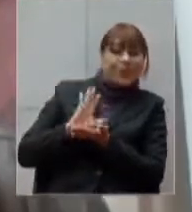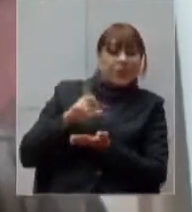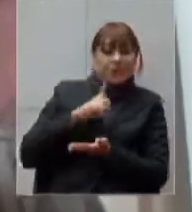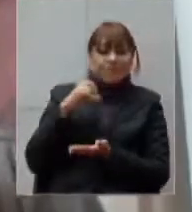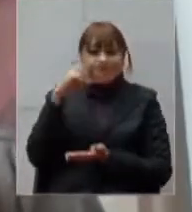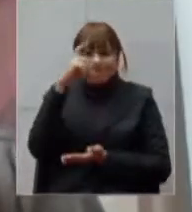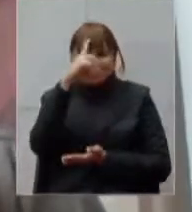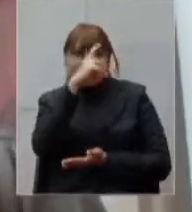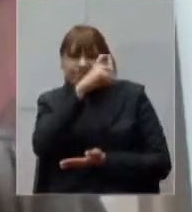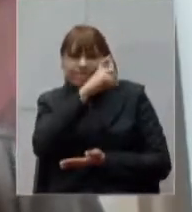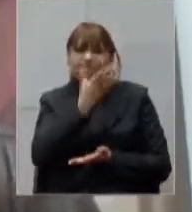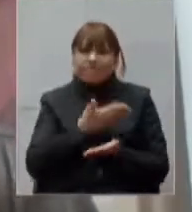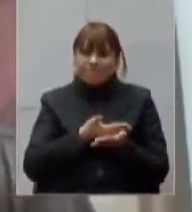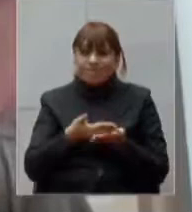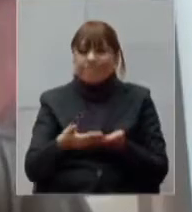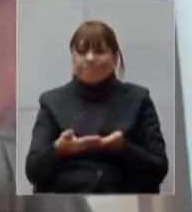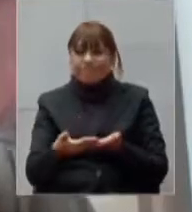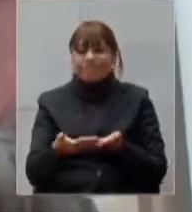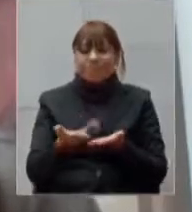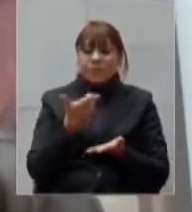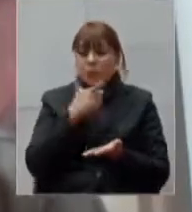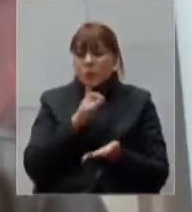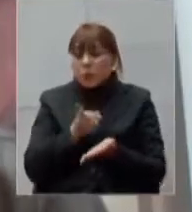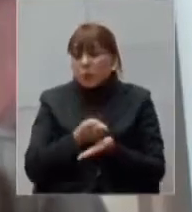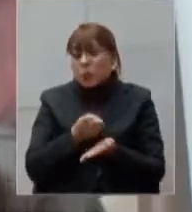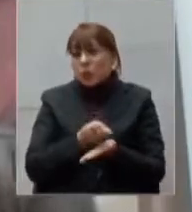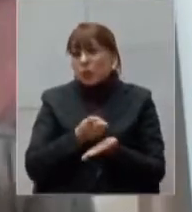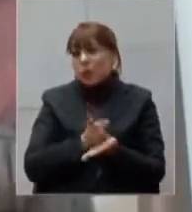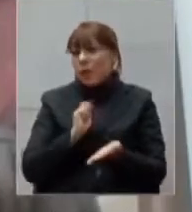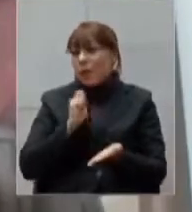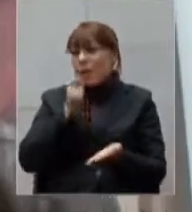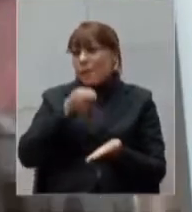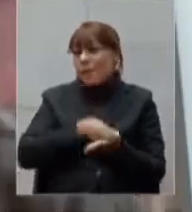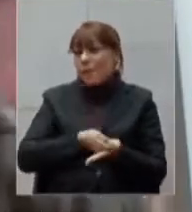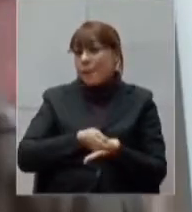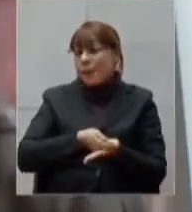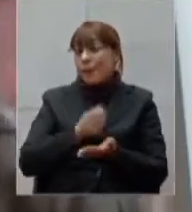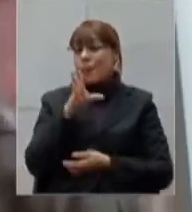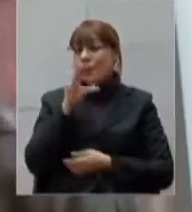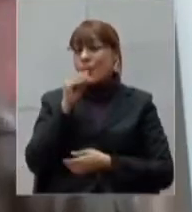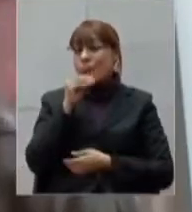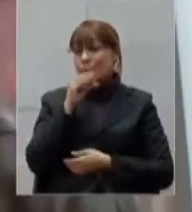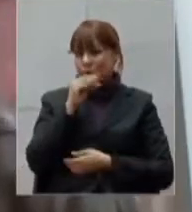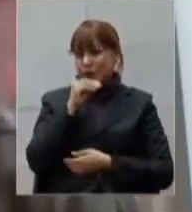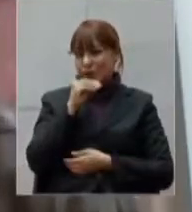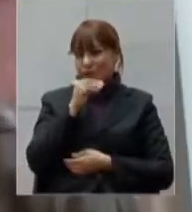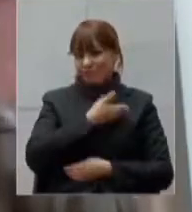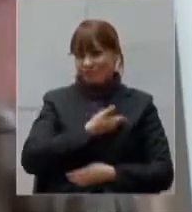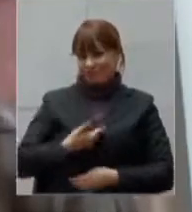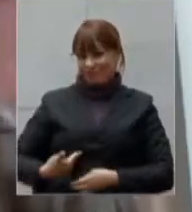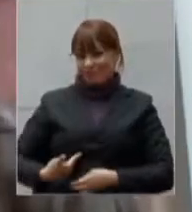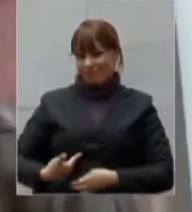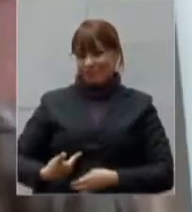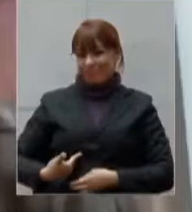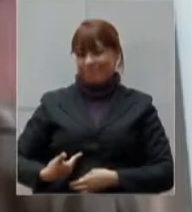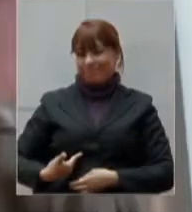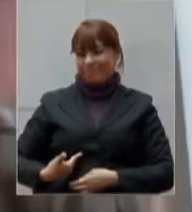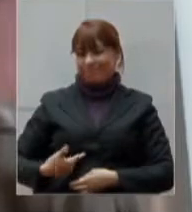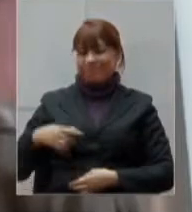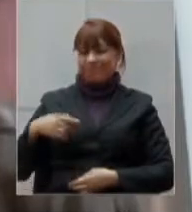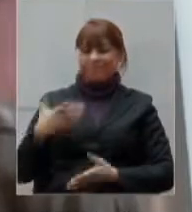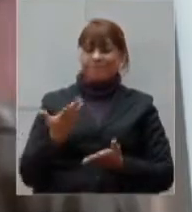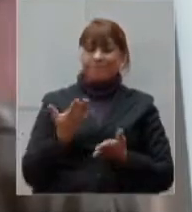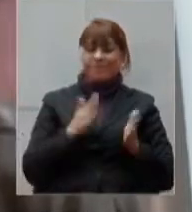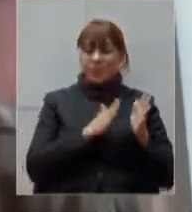para, inclusive, manter o pagamento dos funcionários públicos. Nós, que, durante todo esse